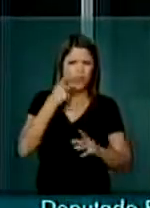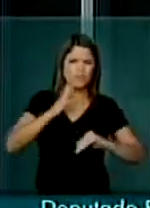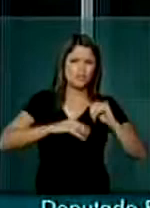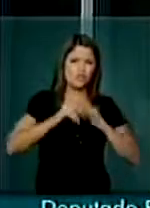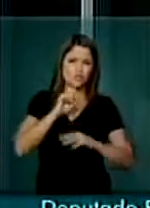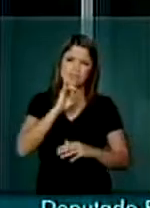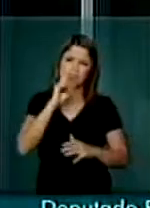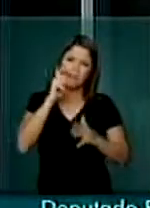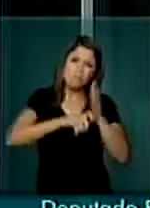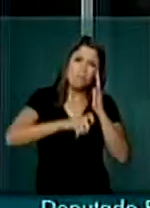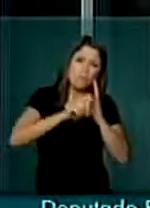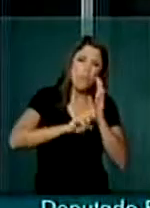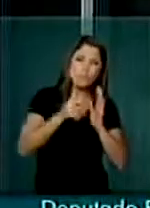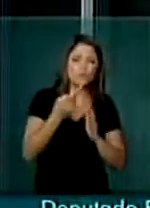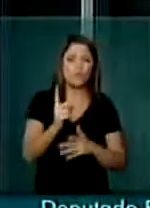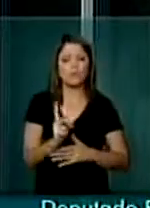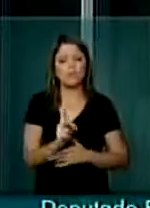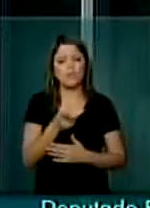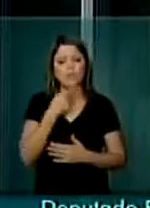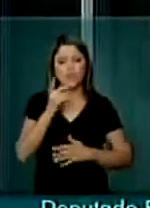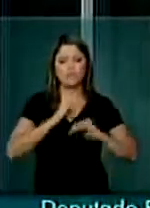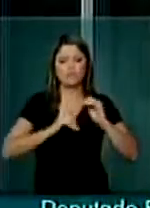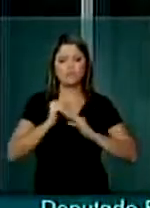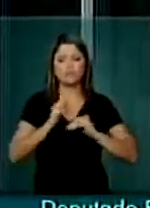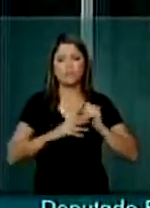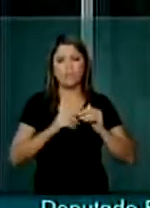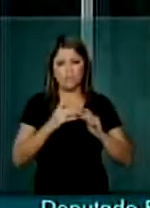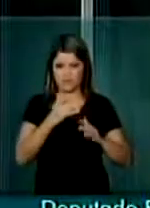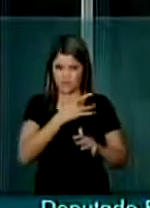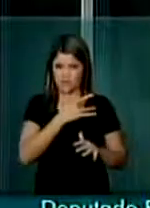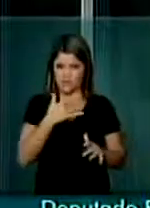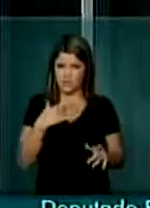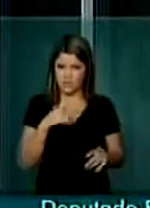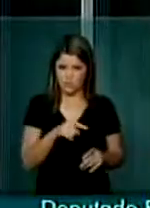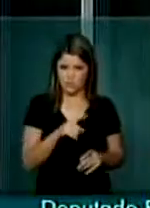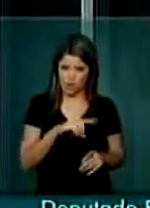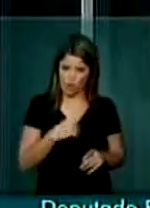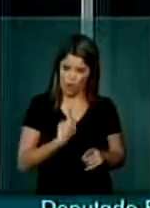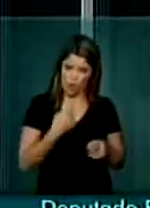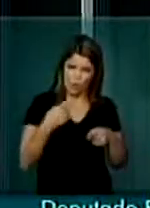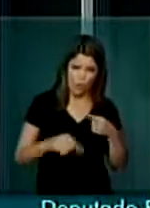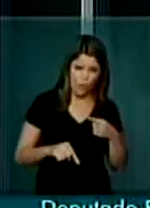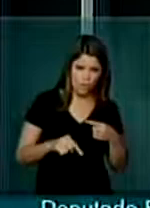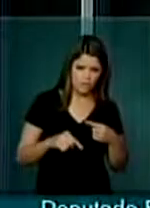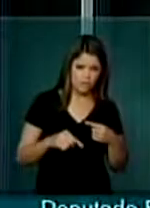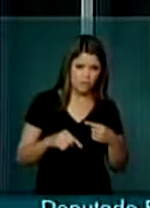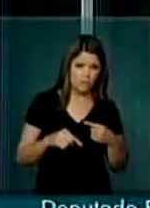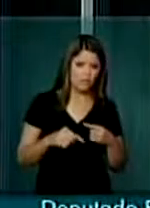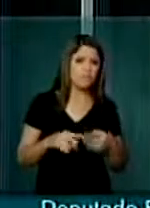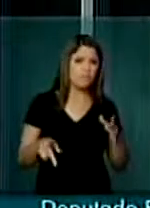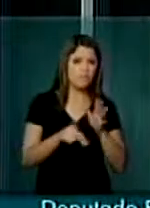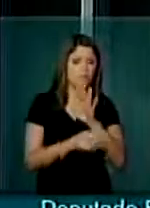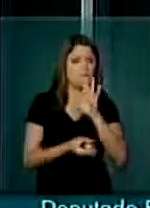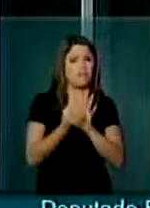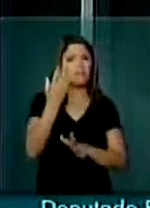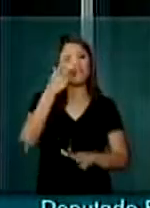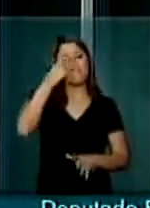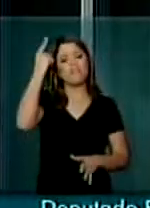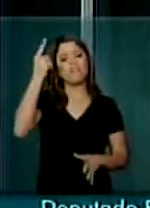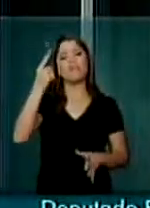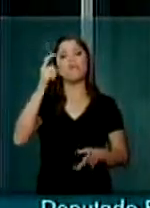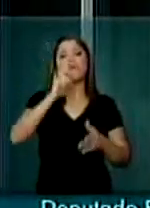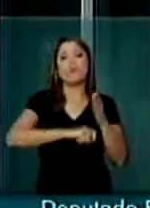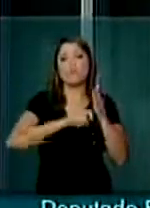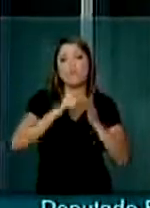imposto ou não na matéria da saúde. Nós somos contra a criação do imposto e a favor da